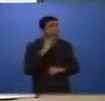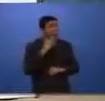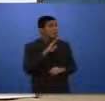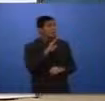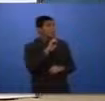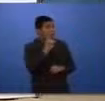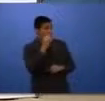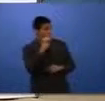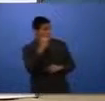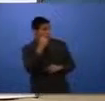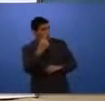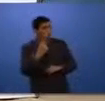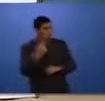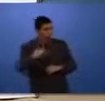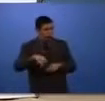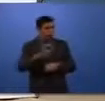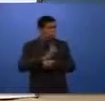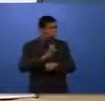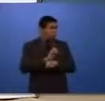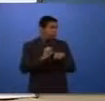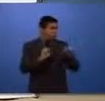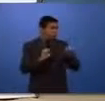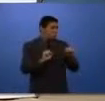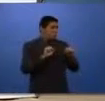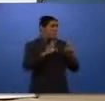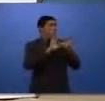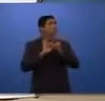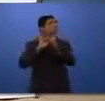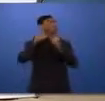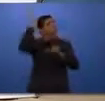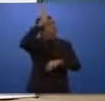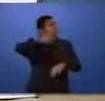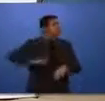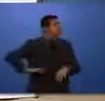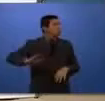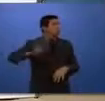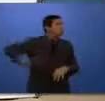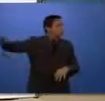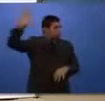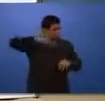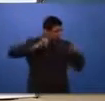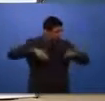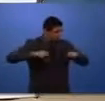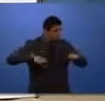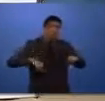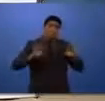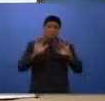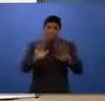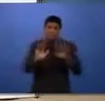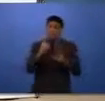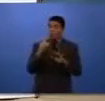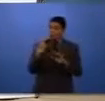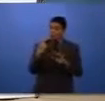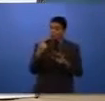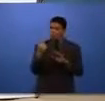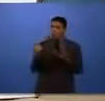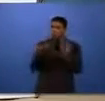o 8-1, ele tem uma abrangência estadual e pode ser ampliado por um âmbito nacional? O 8-1, ele pertence à